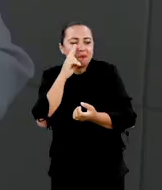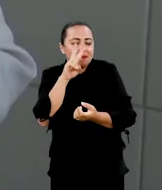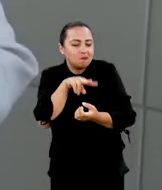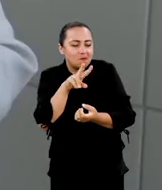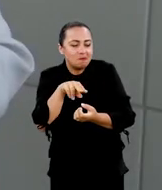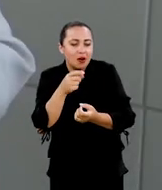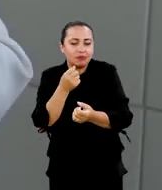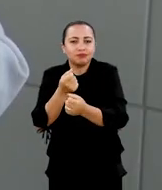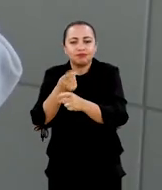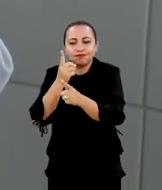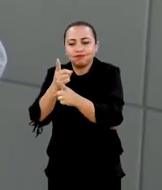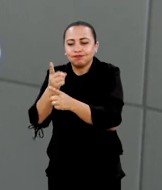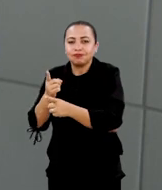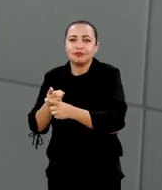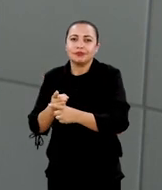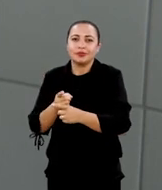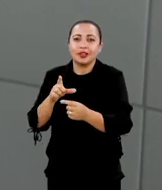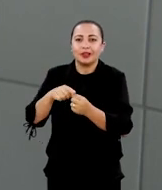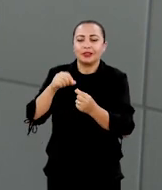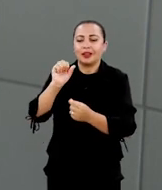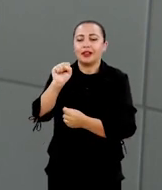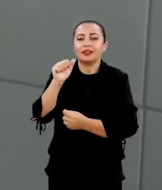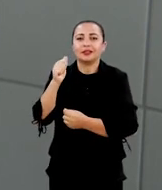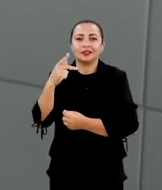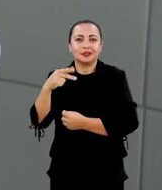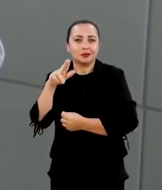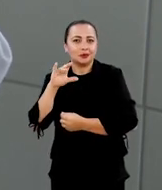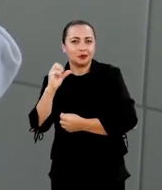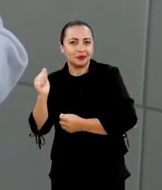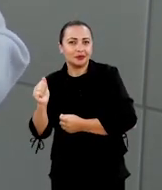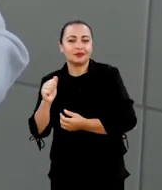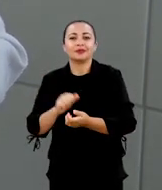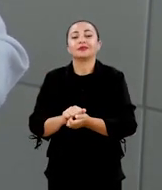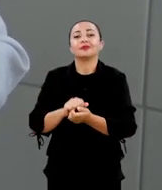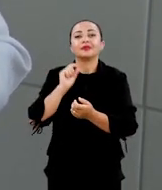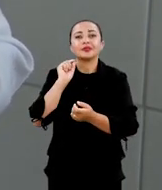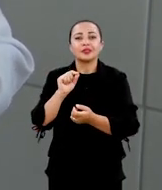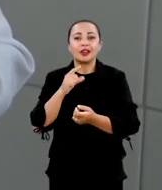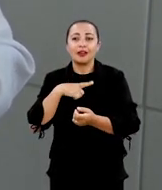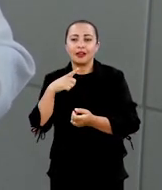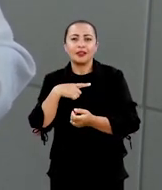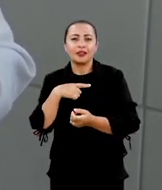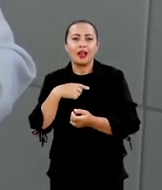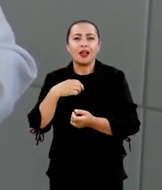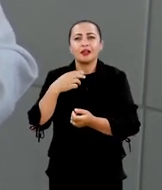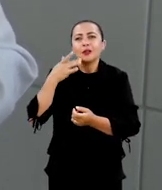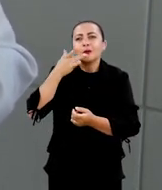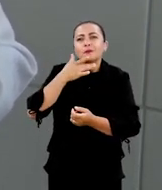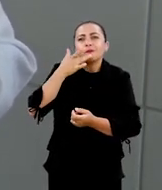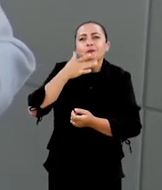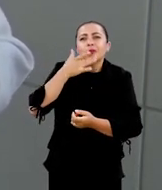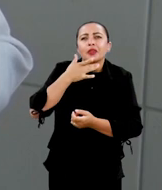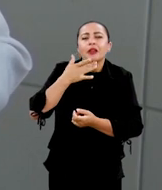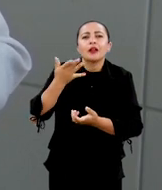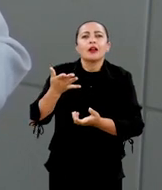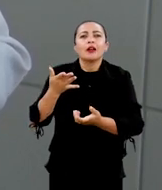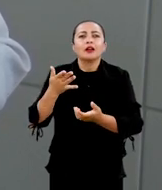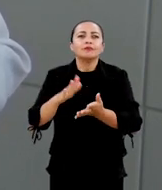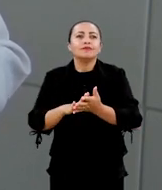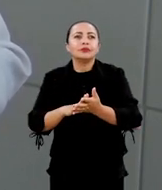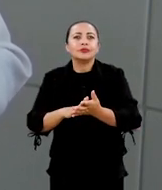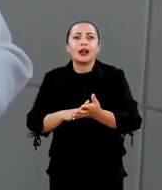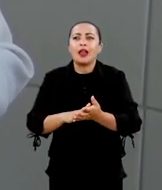tesouro, que são essa amêndoa de sapucaia, que tem um sabor